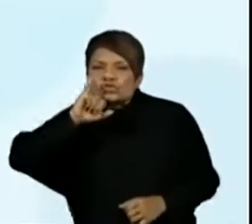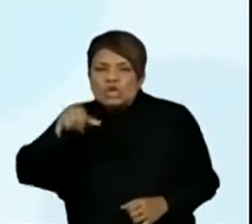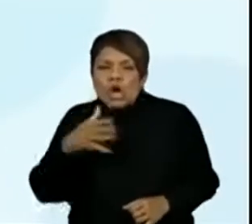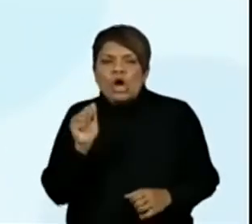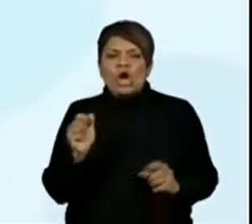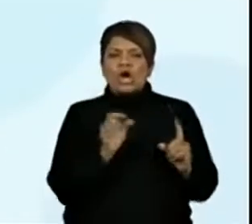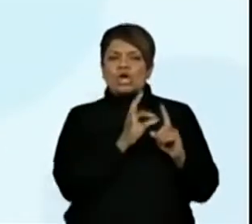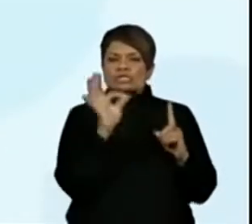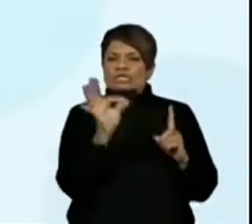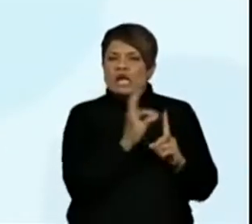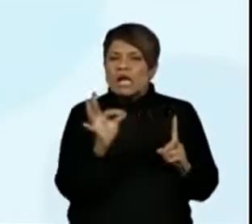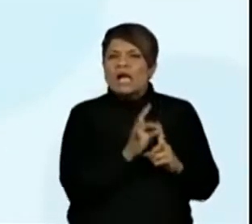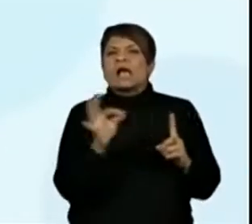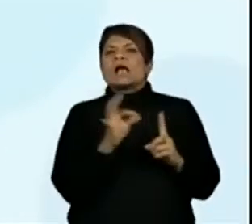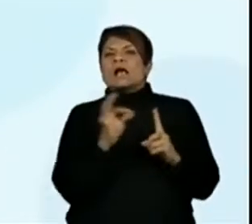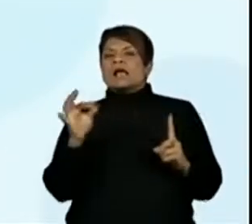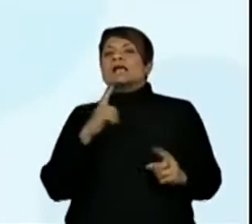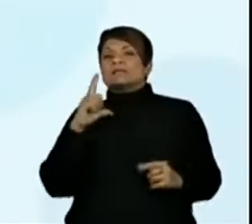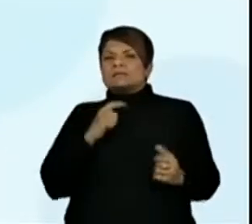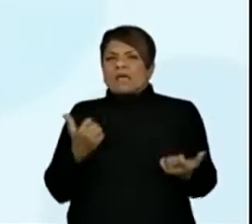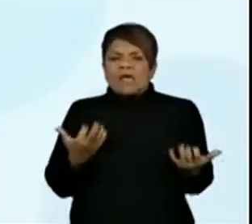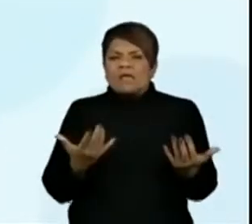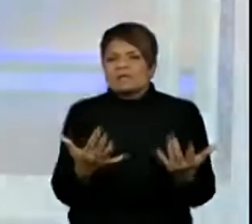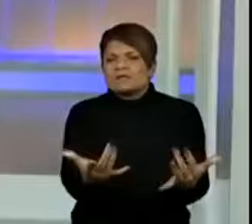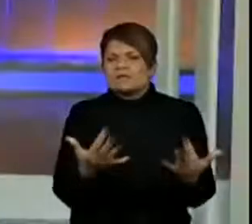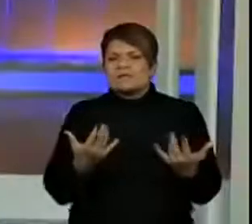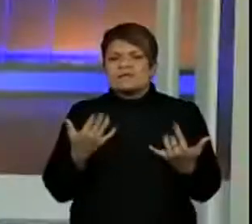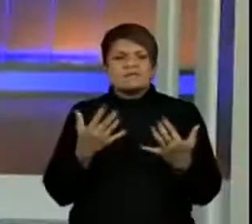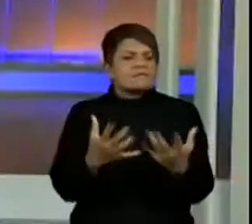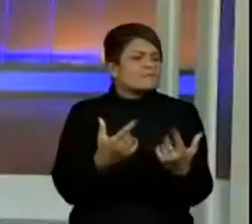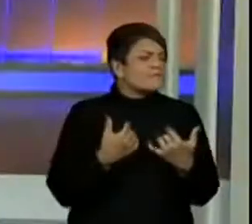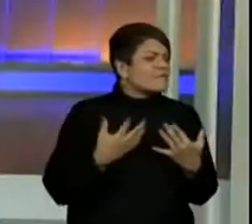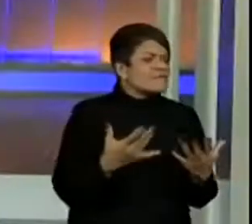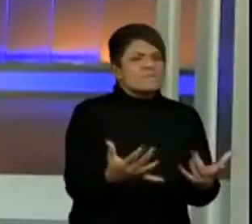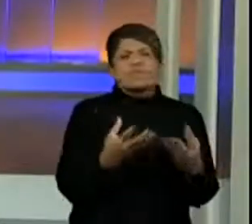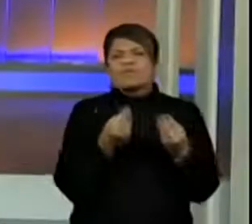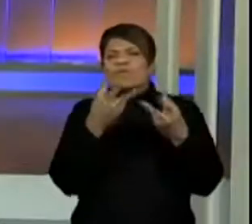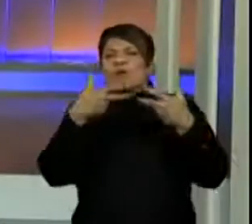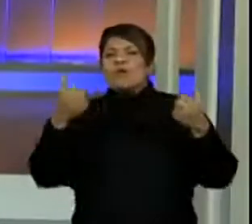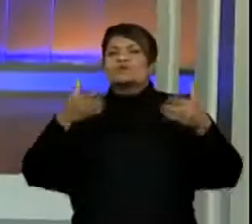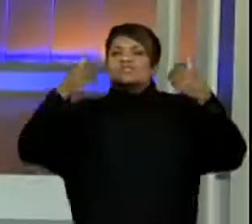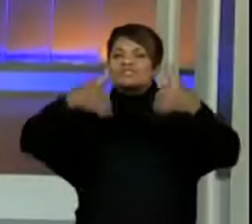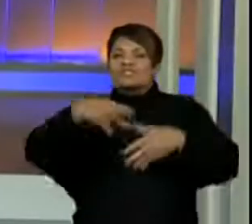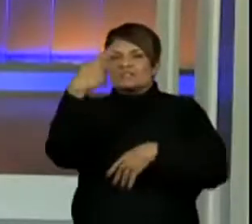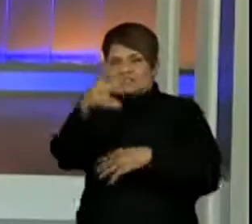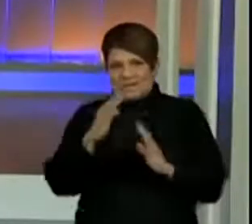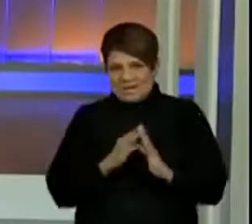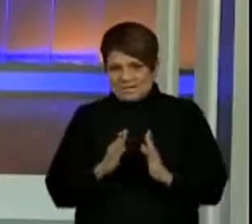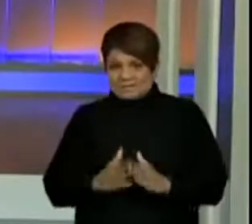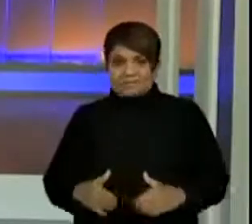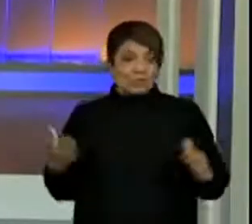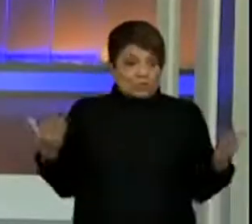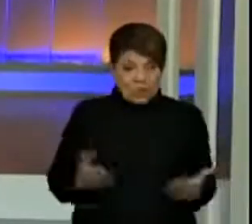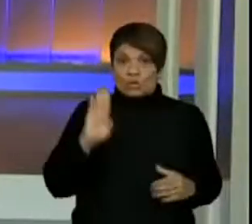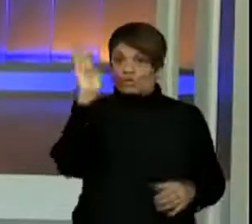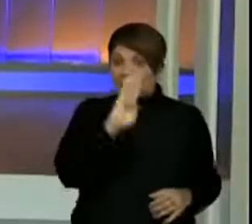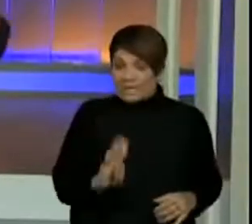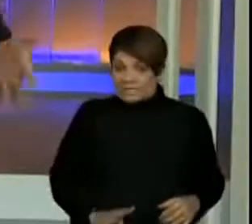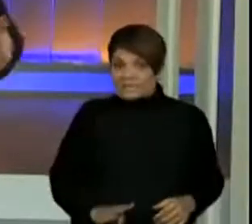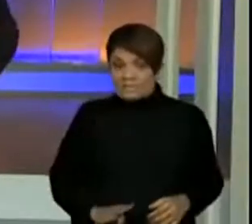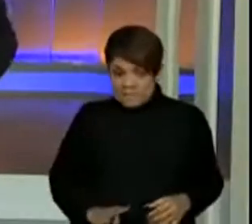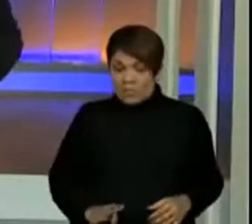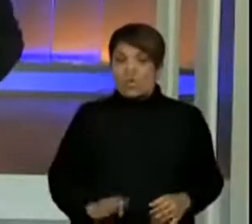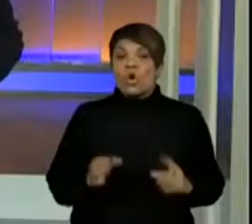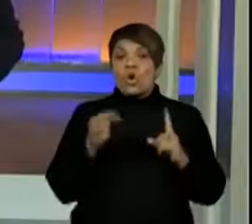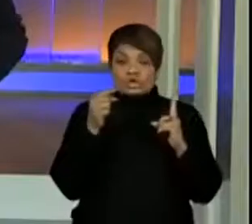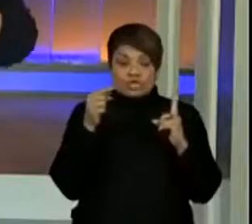tanta coisa que chega na sua casa. Hoje o Brasil é o maior produtor